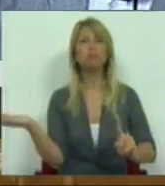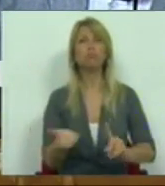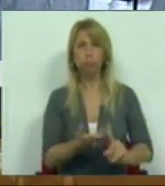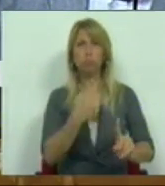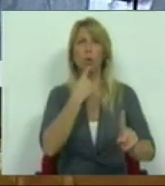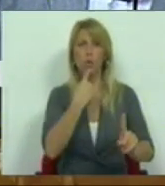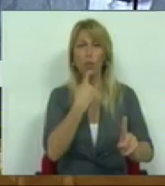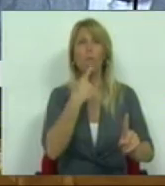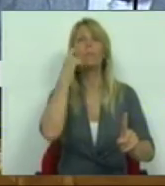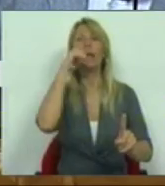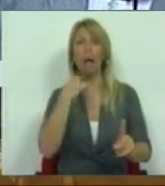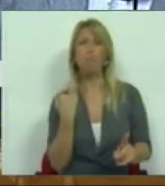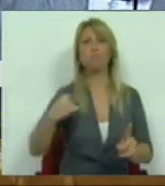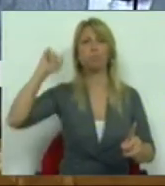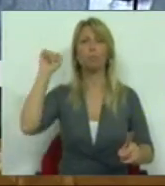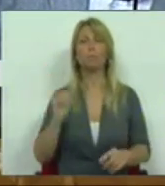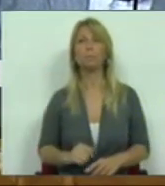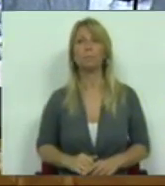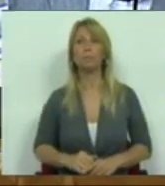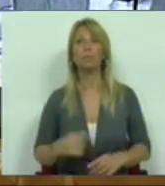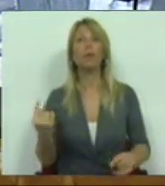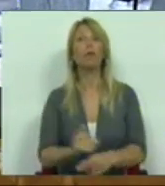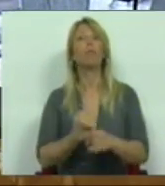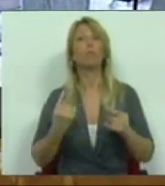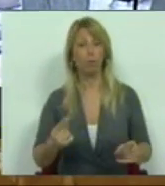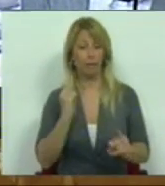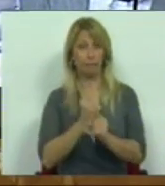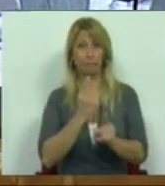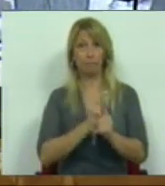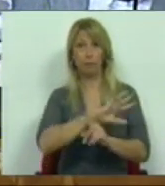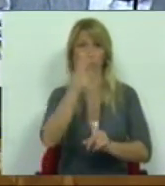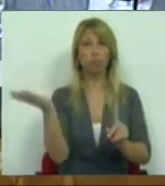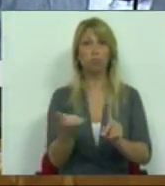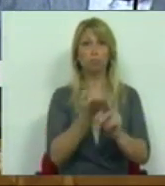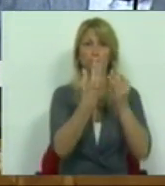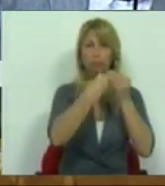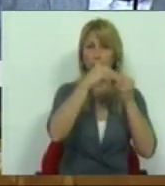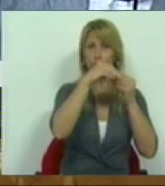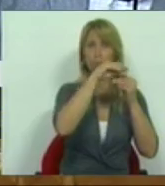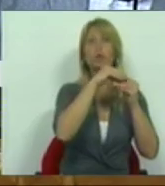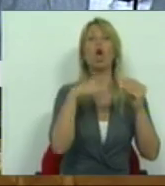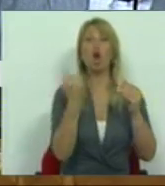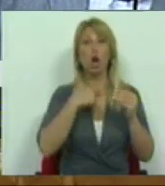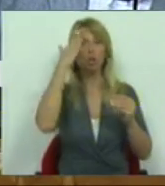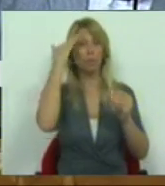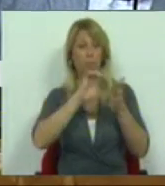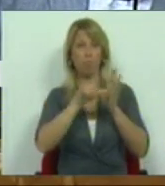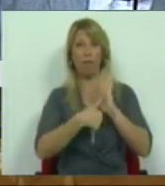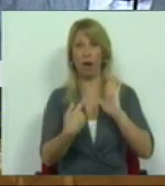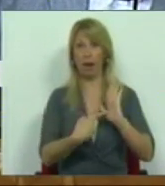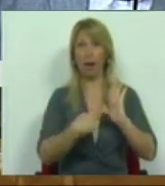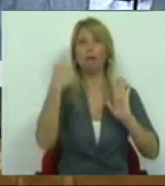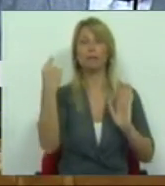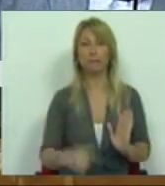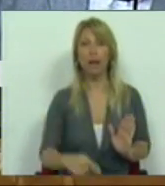prevaricadores, porque para além das sanções acessórias que prevemos neste nosso projeto, prevemos